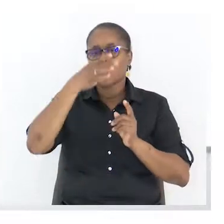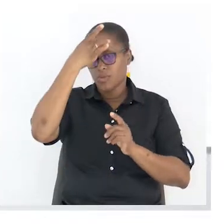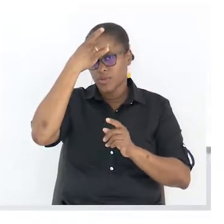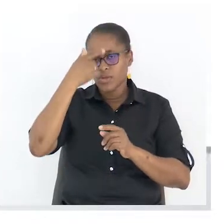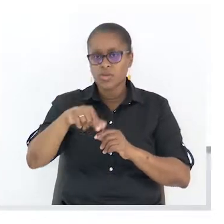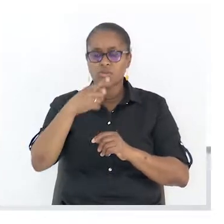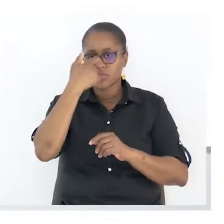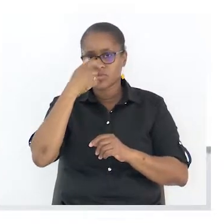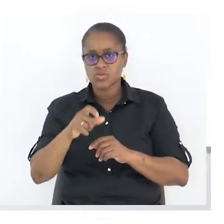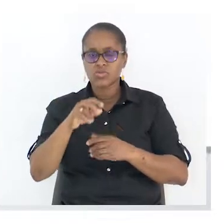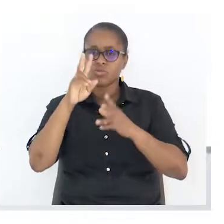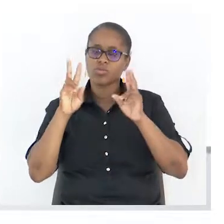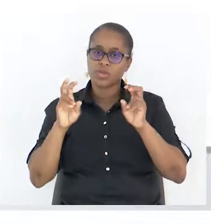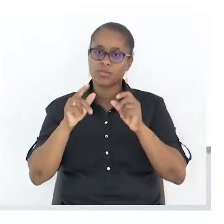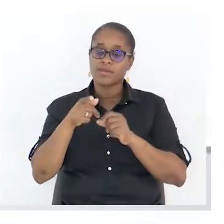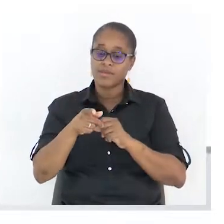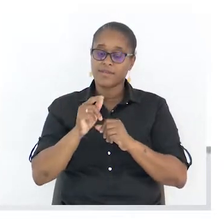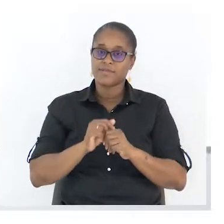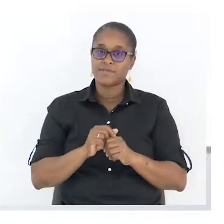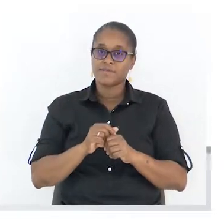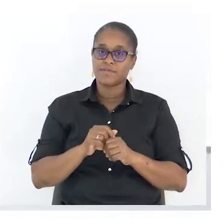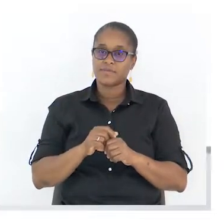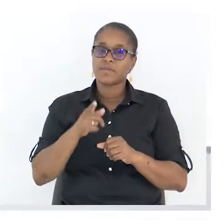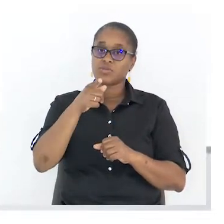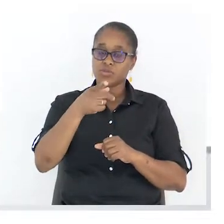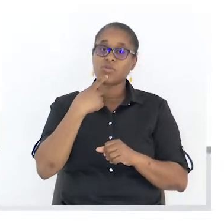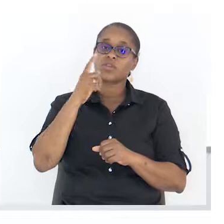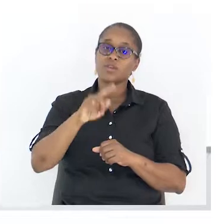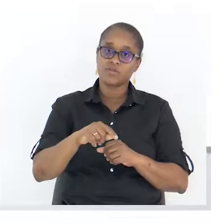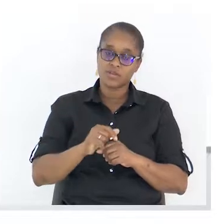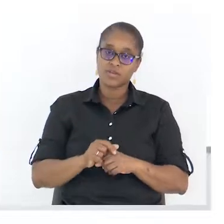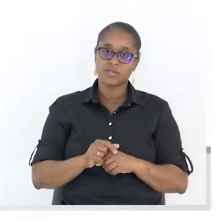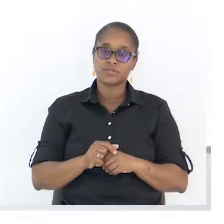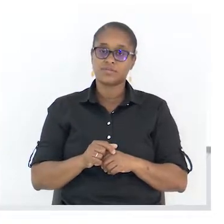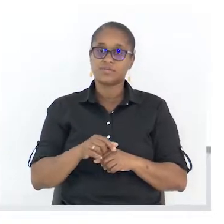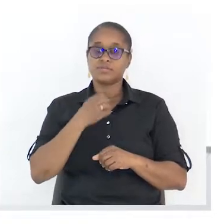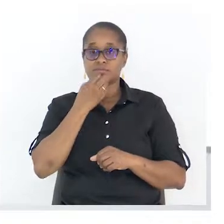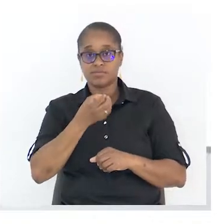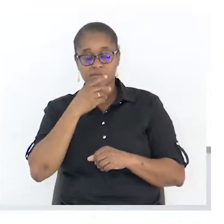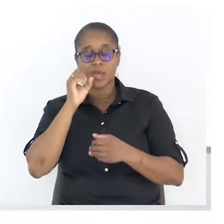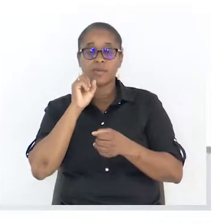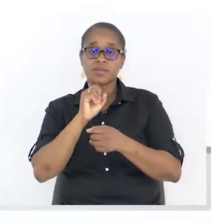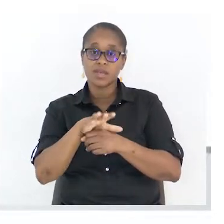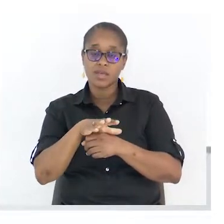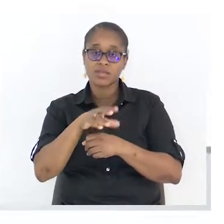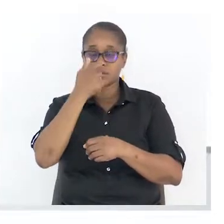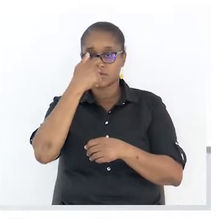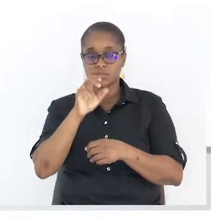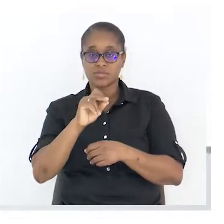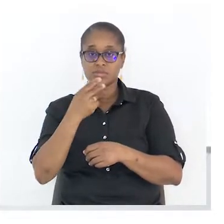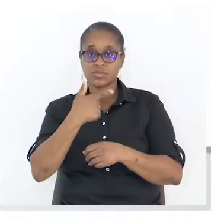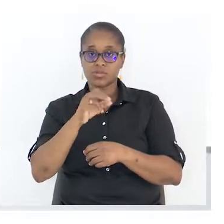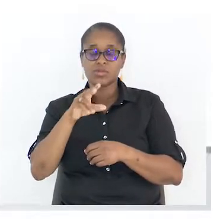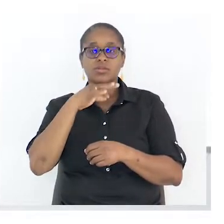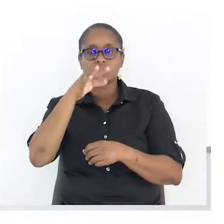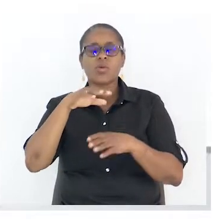voltas outra vez a interpretar a mensagem do autor e dizeres que opinião ele tem. Qual é a sua opinião sobre